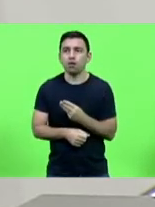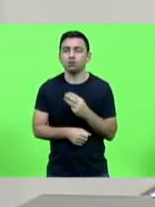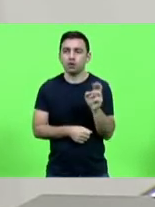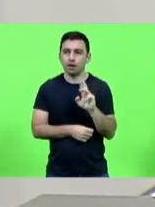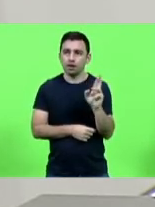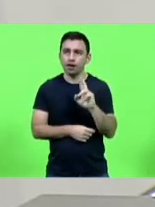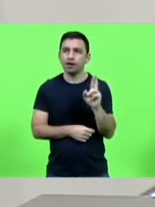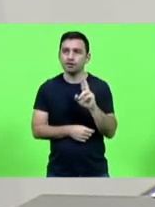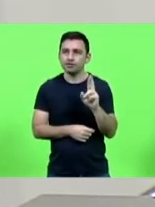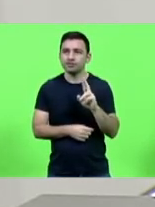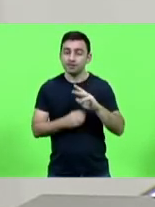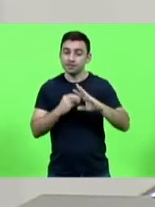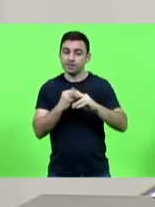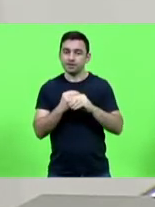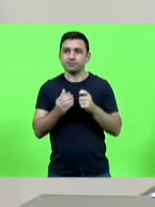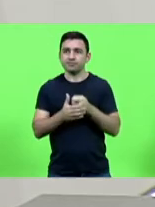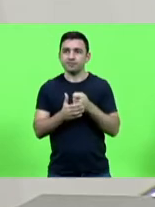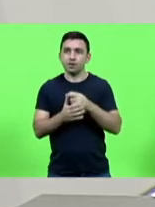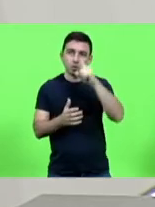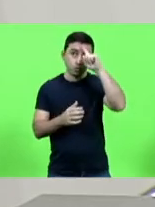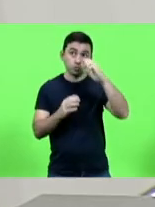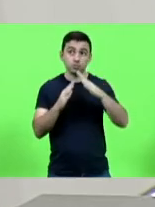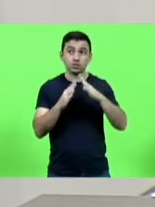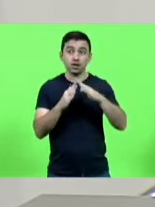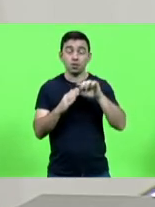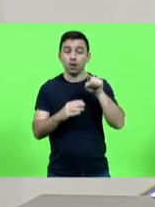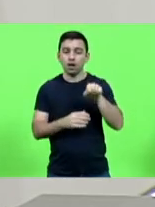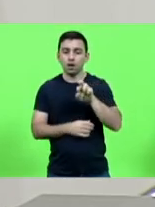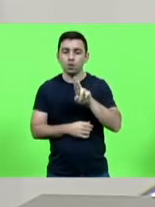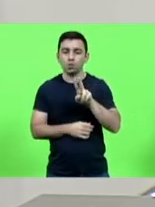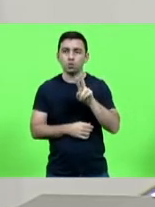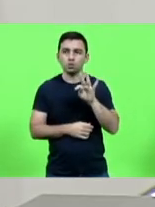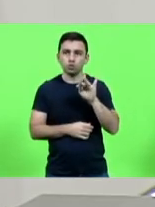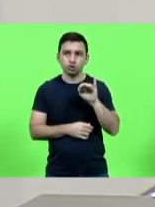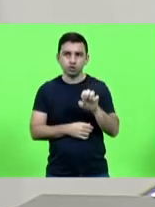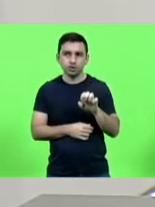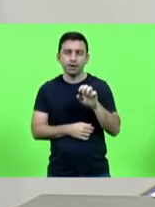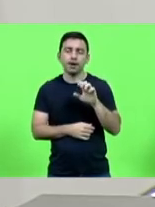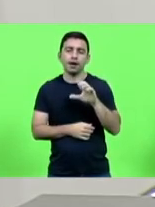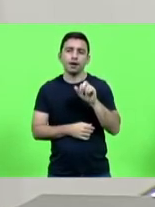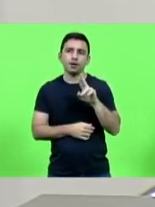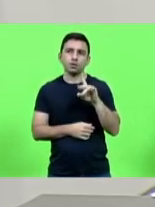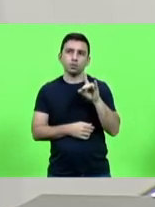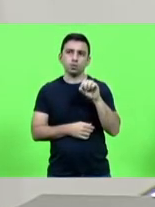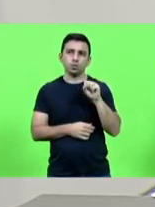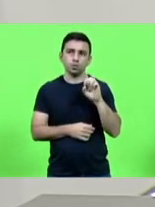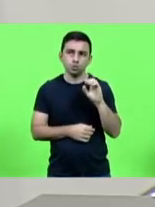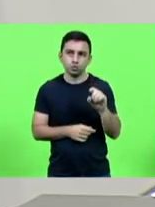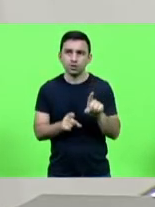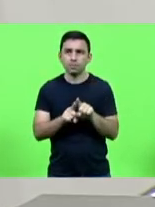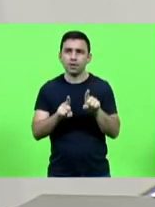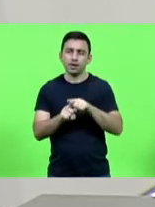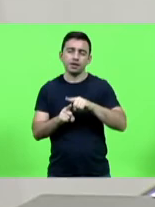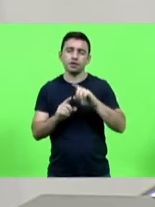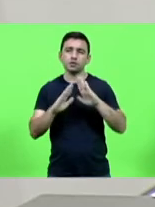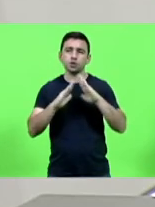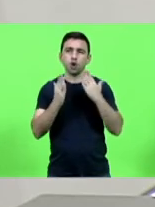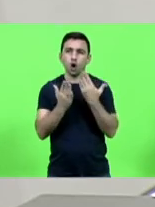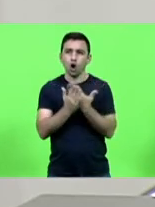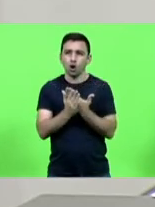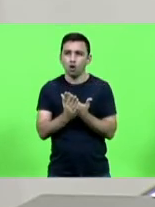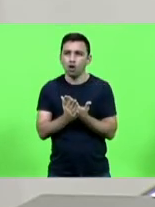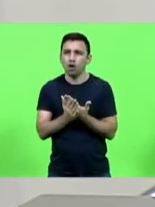para o hospital Ruth Cardoso então para o colégio Dona Lili e eu